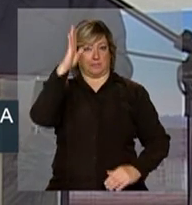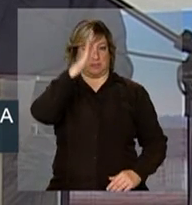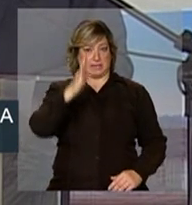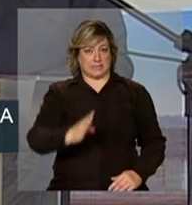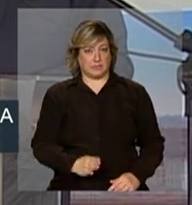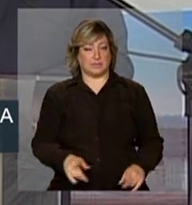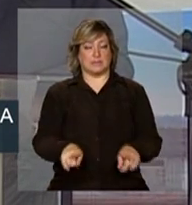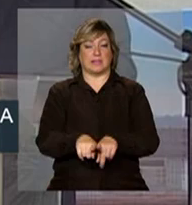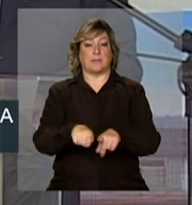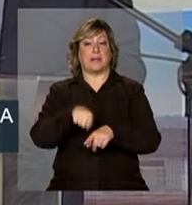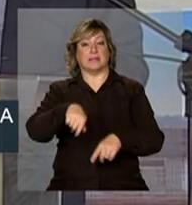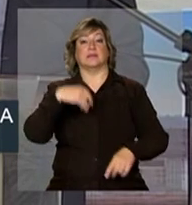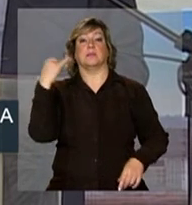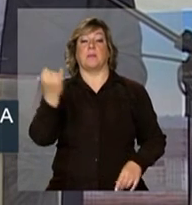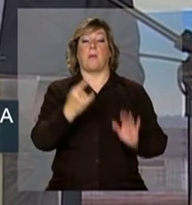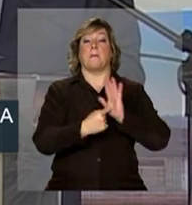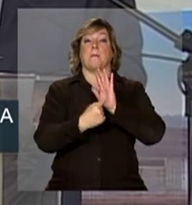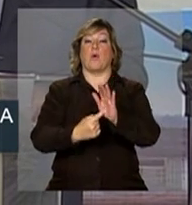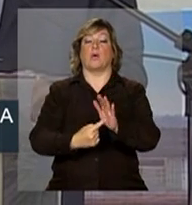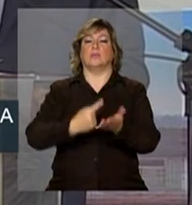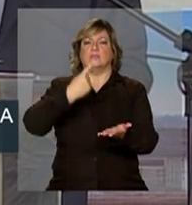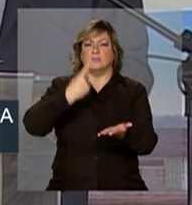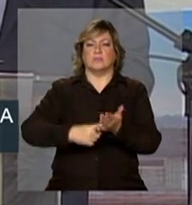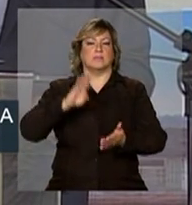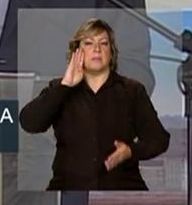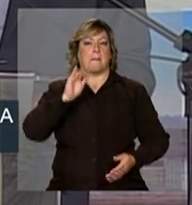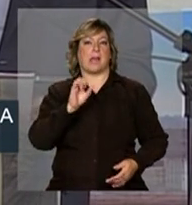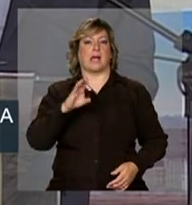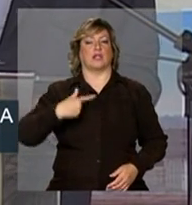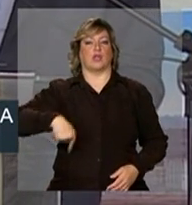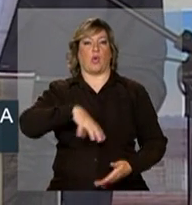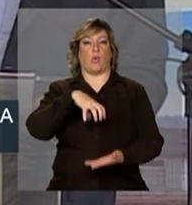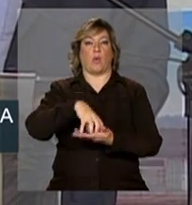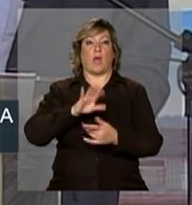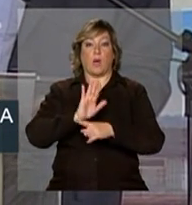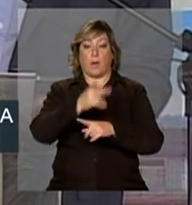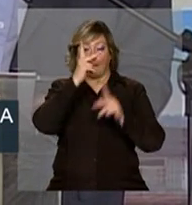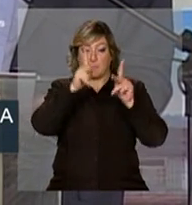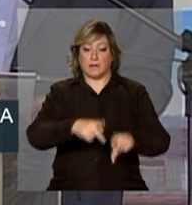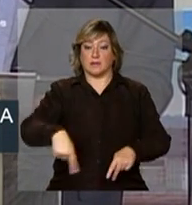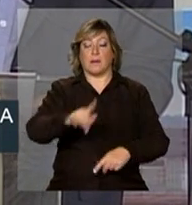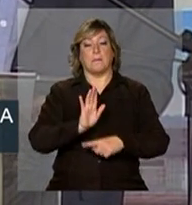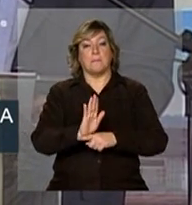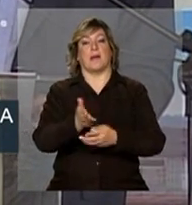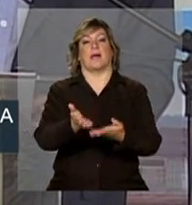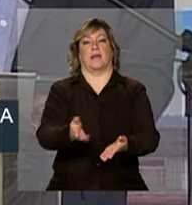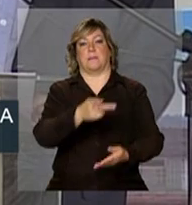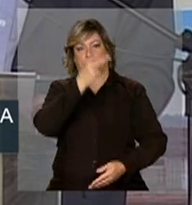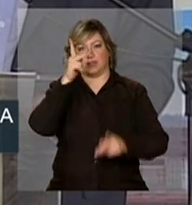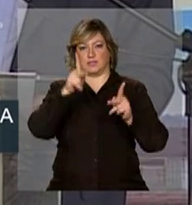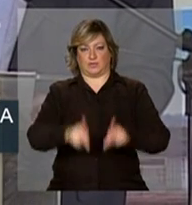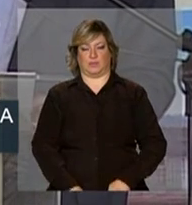essa importância se reflete na missão básica do nosso grupo. Pelas pessoas, para as pessoas.